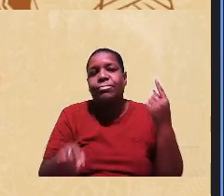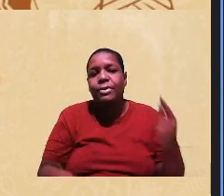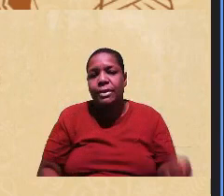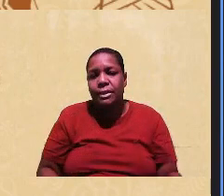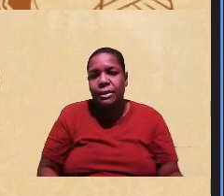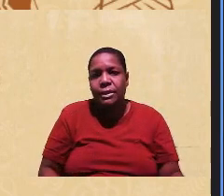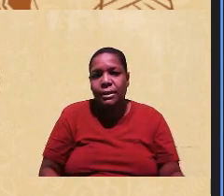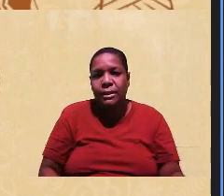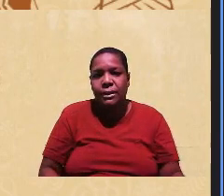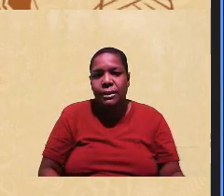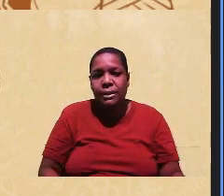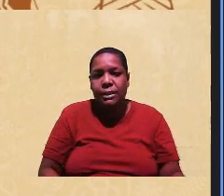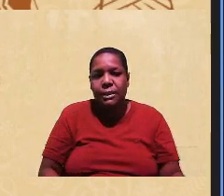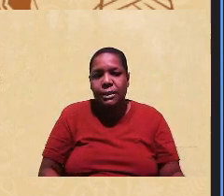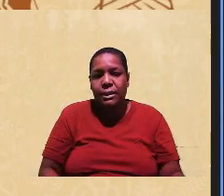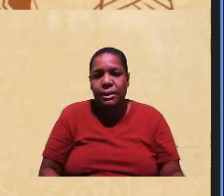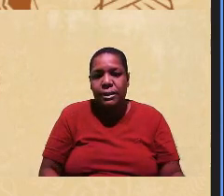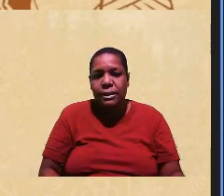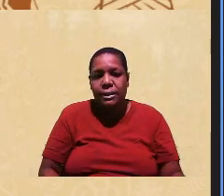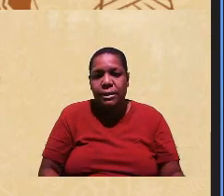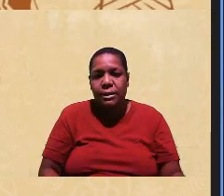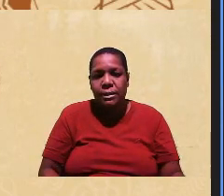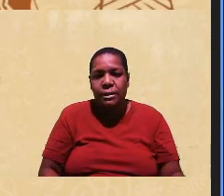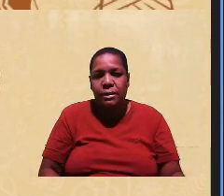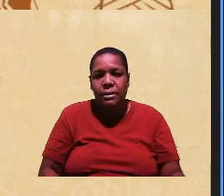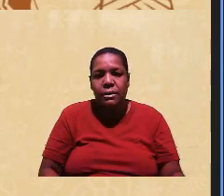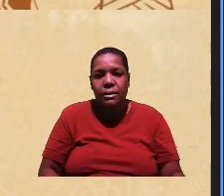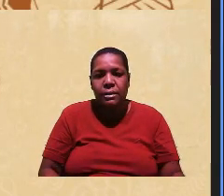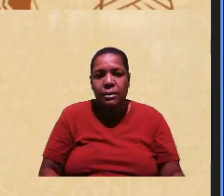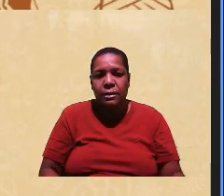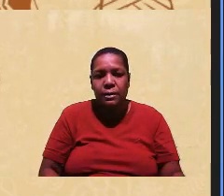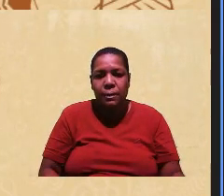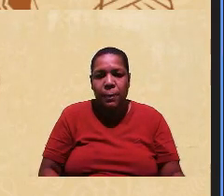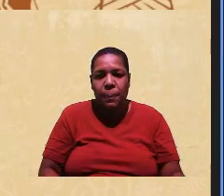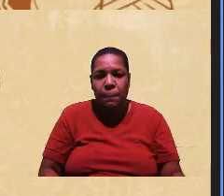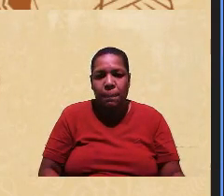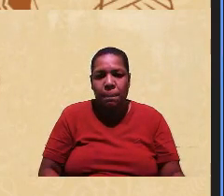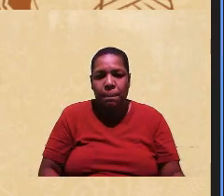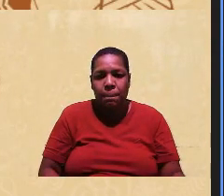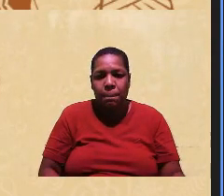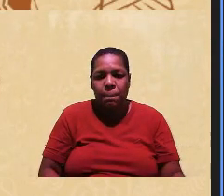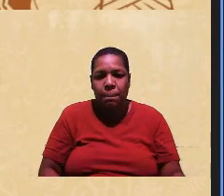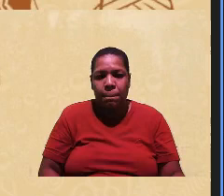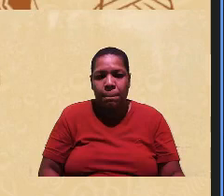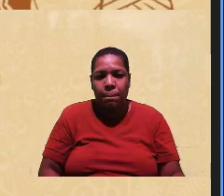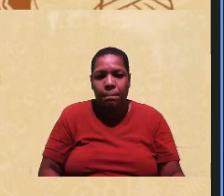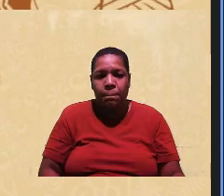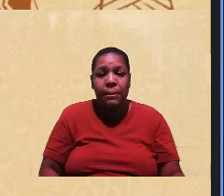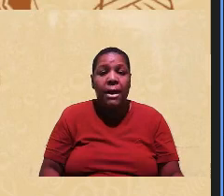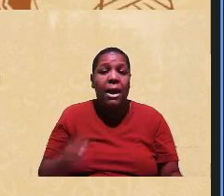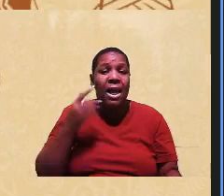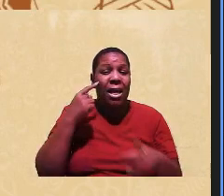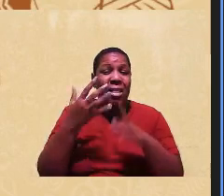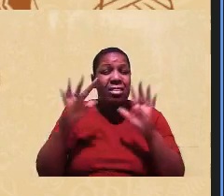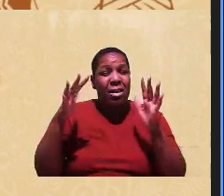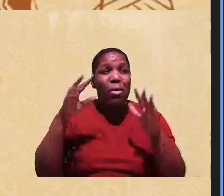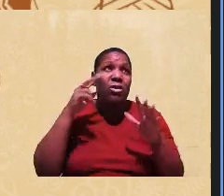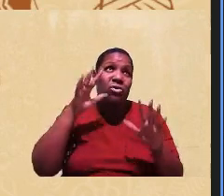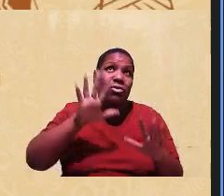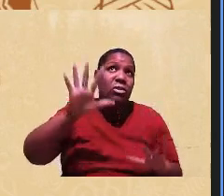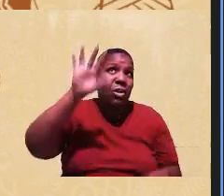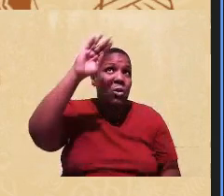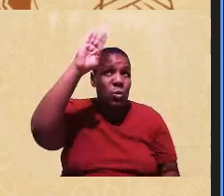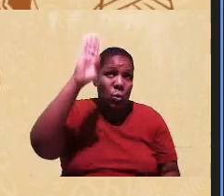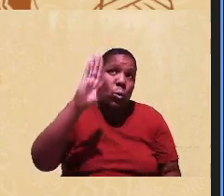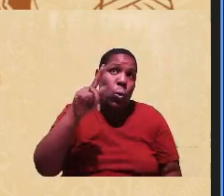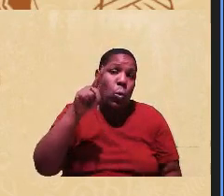das bancas na análise dos fenótipos, dependendo da região do país, leva o candidato